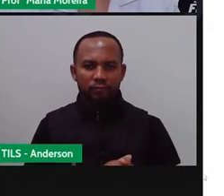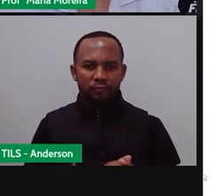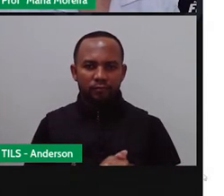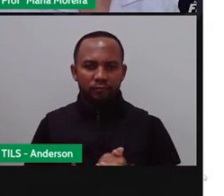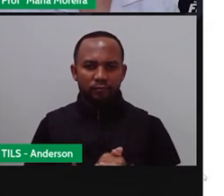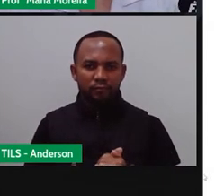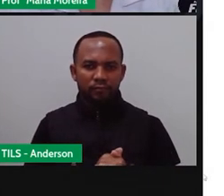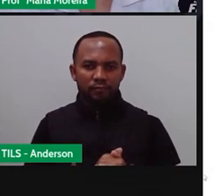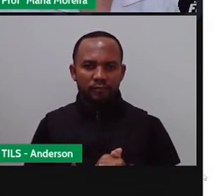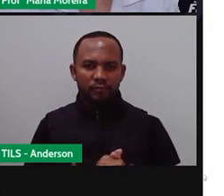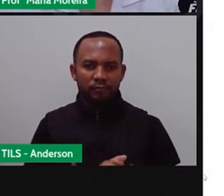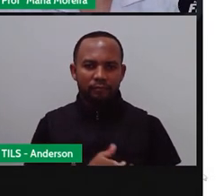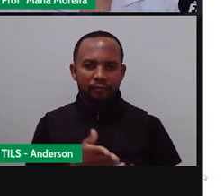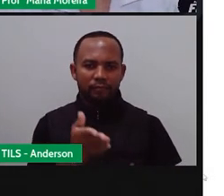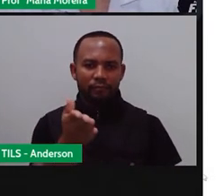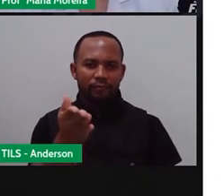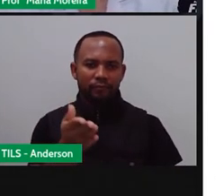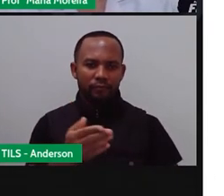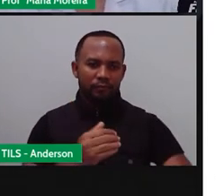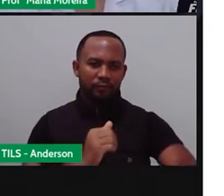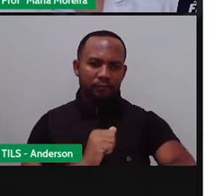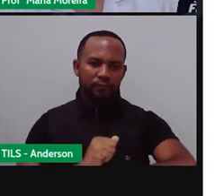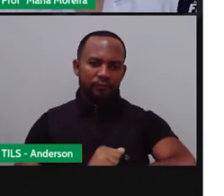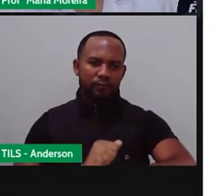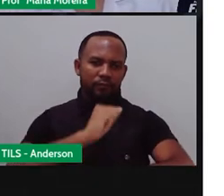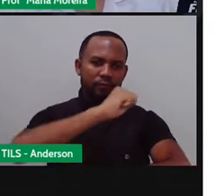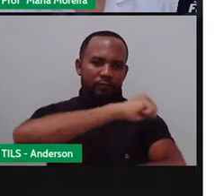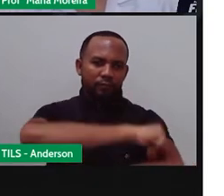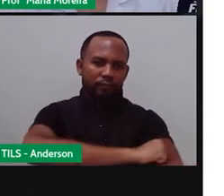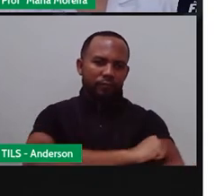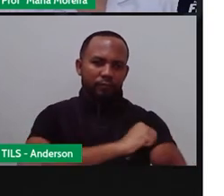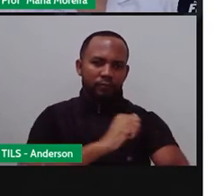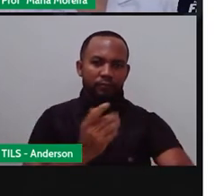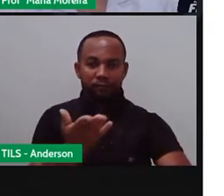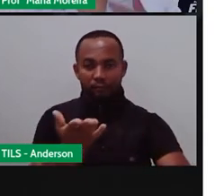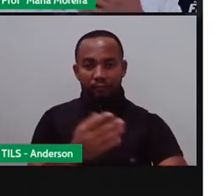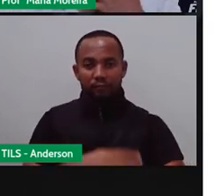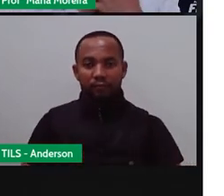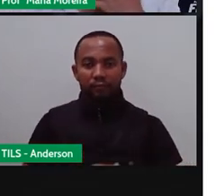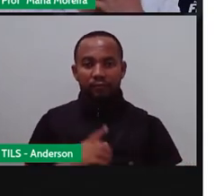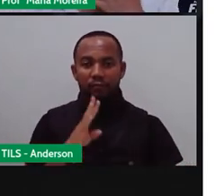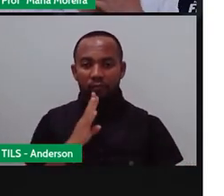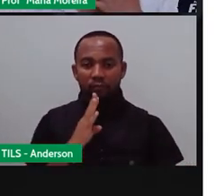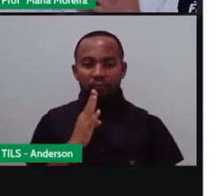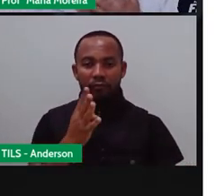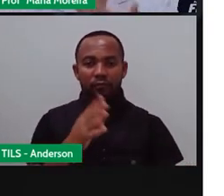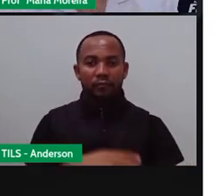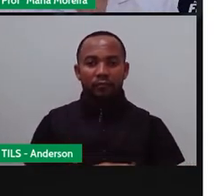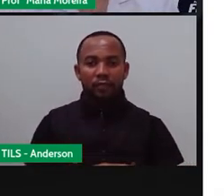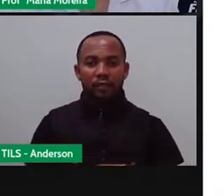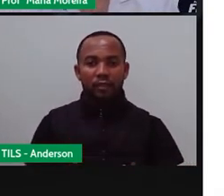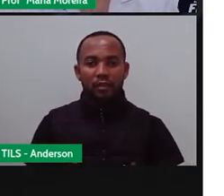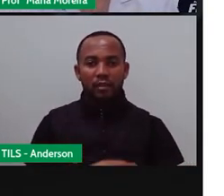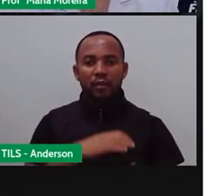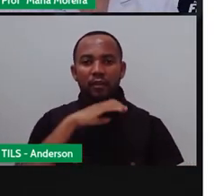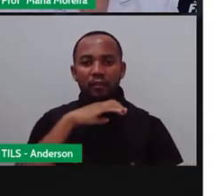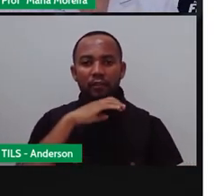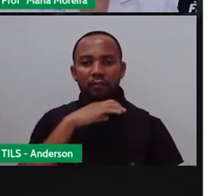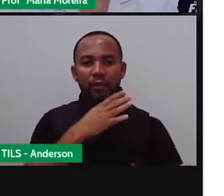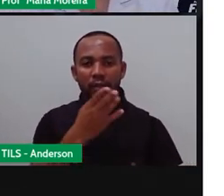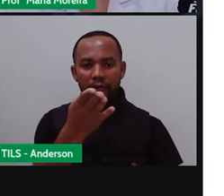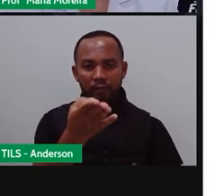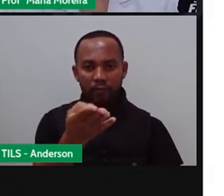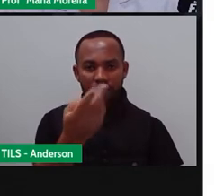Bom, exemplos de anfíbios, rã, sapo, perereca, cobra-cega, salamandra, entre